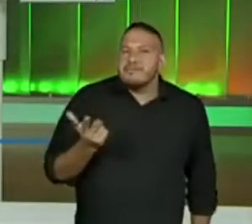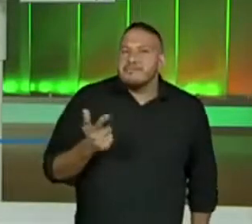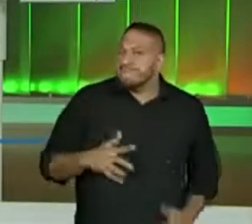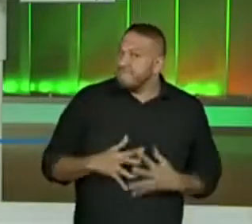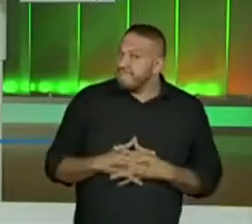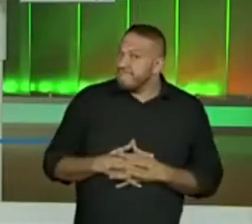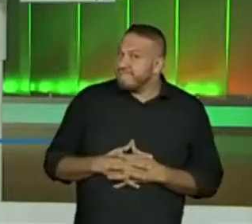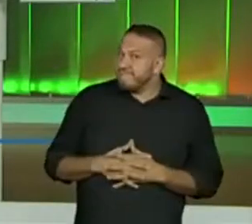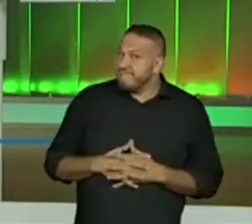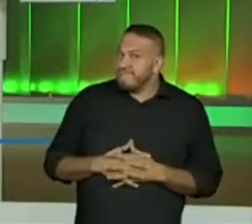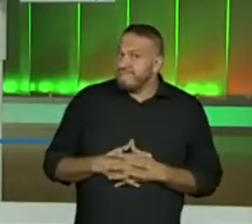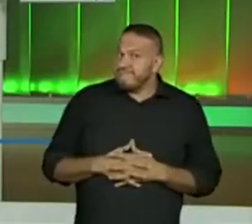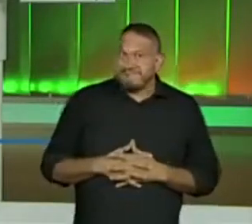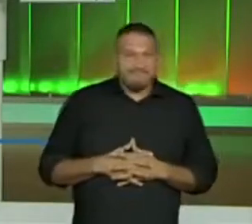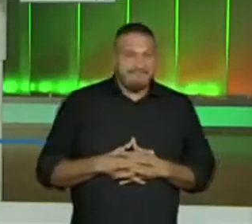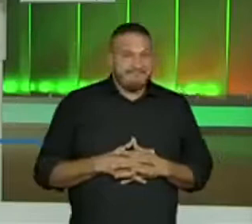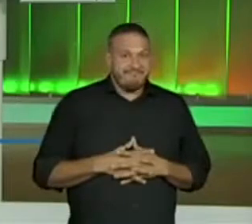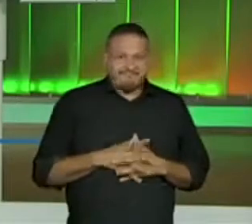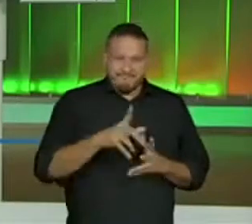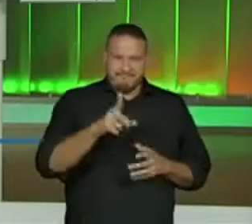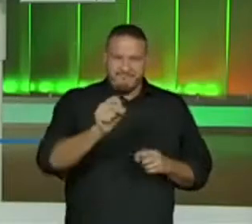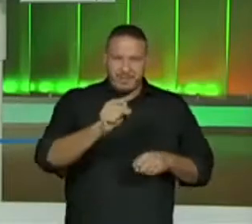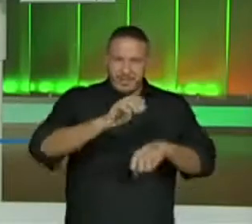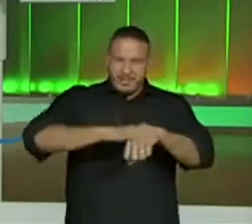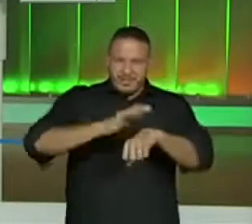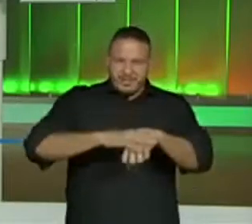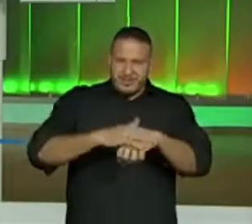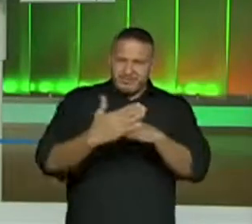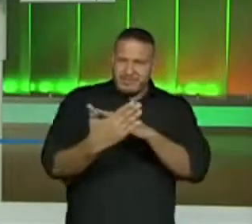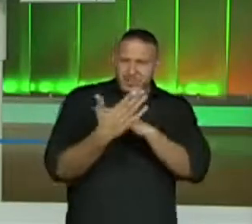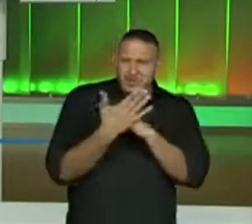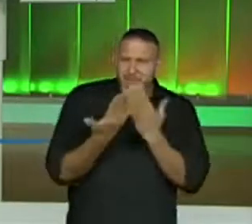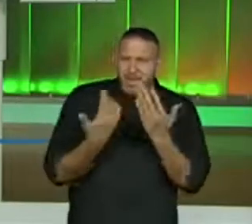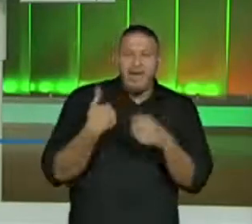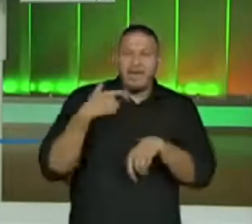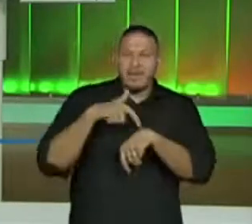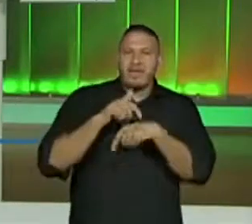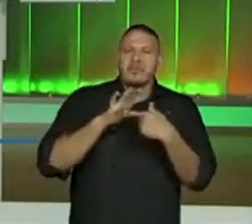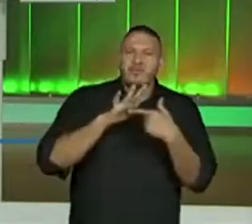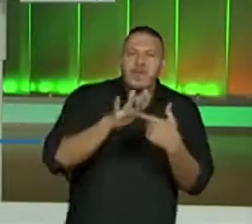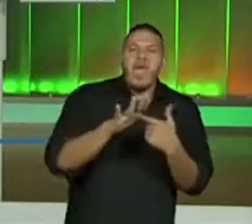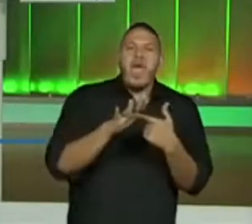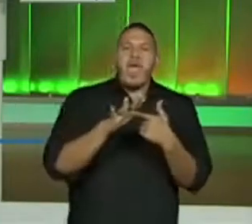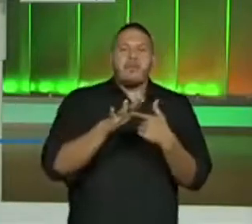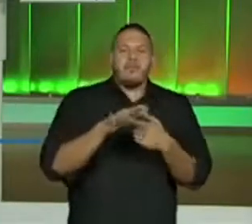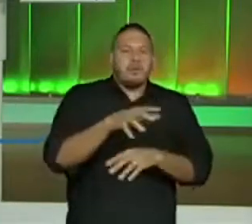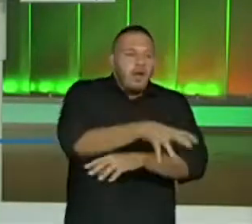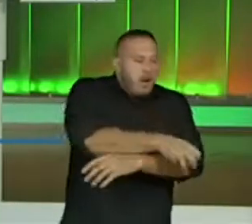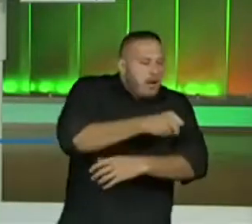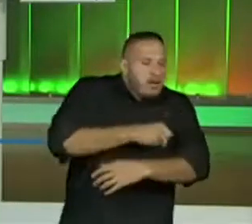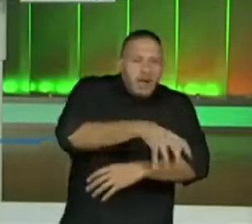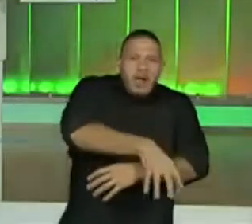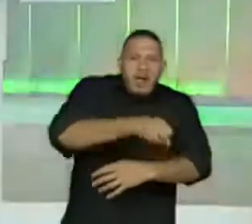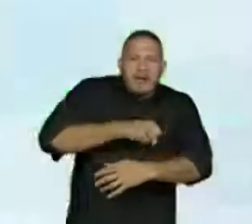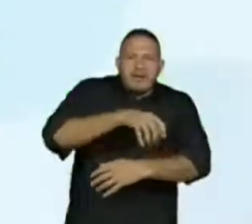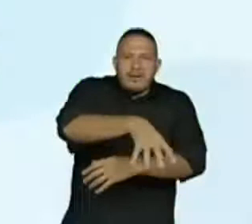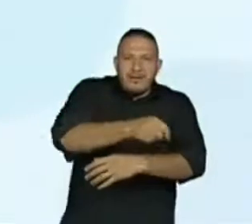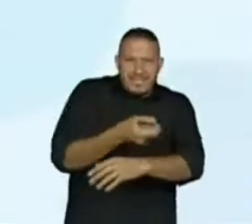para que vocês podem me ajudar indicação do tempo da colheita muito bom vou registrar